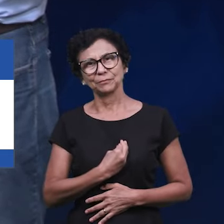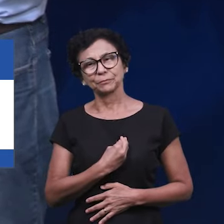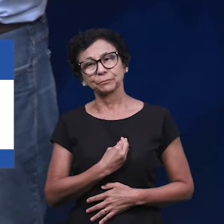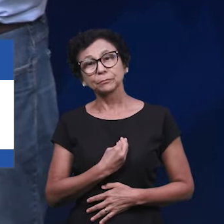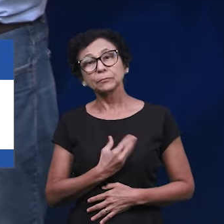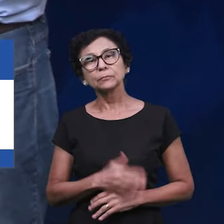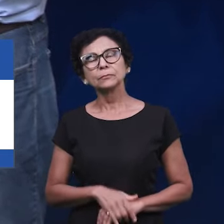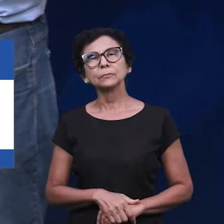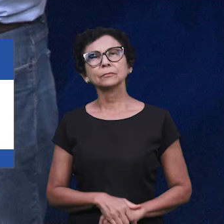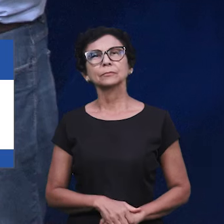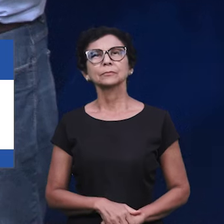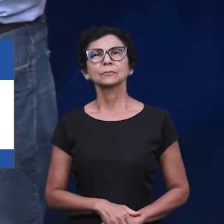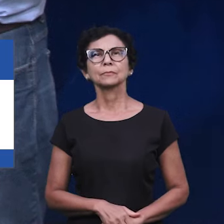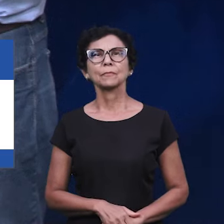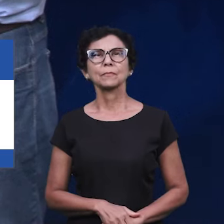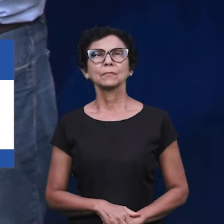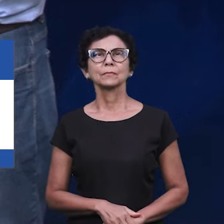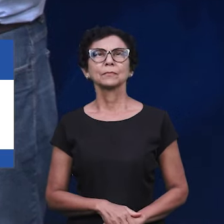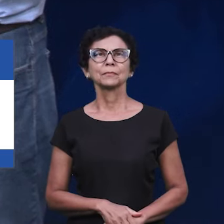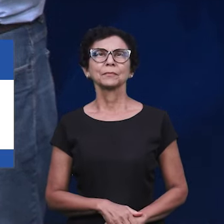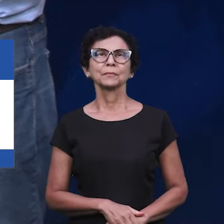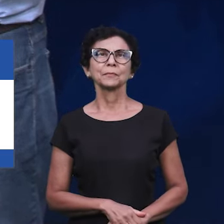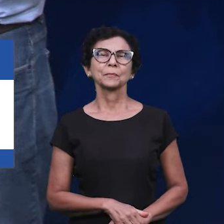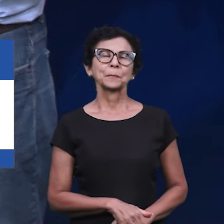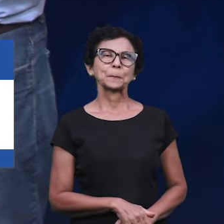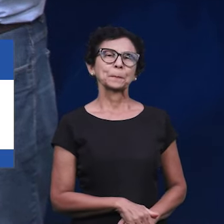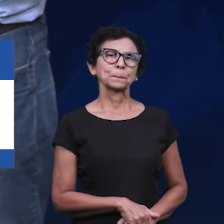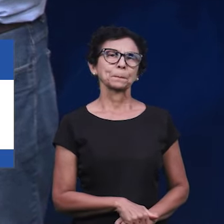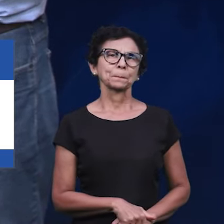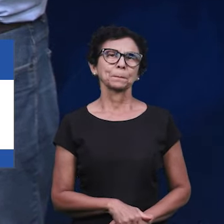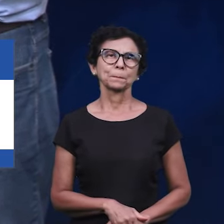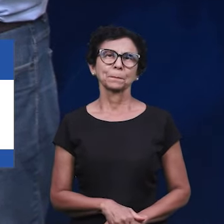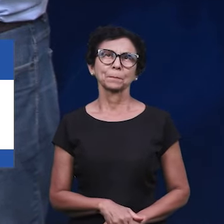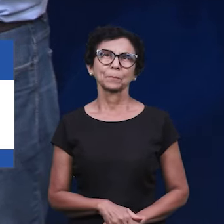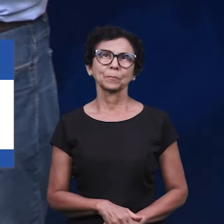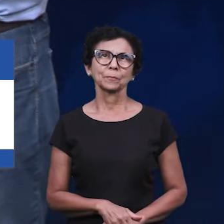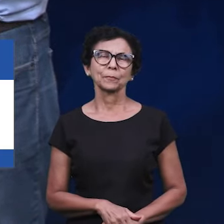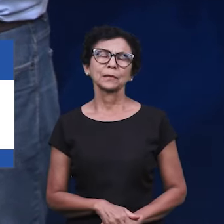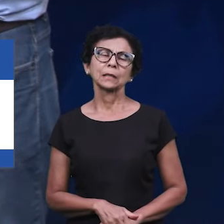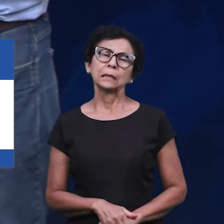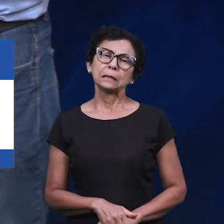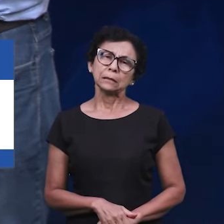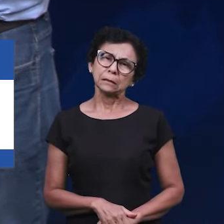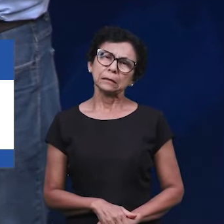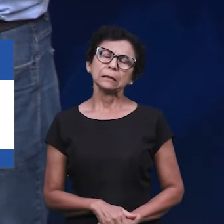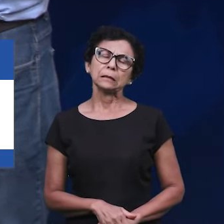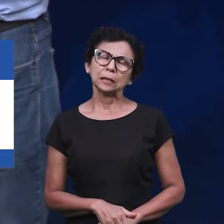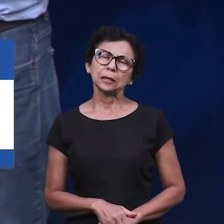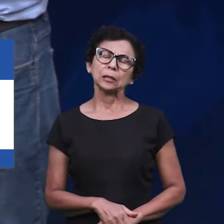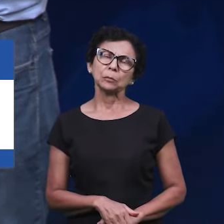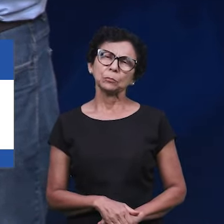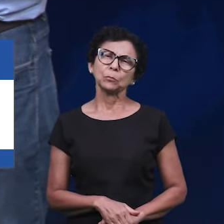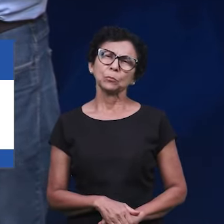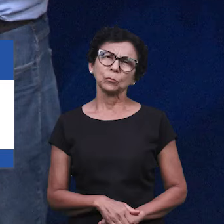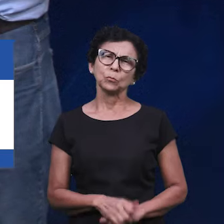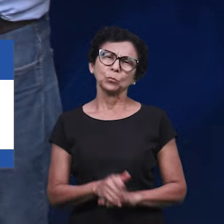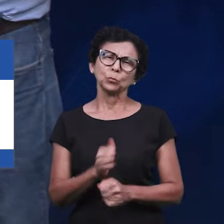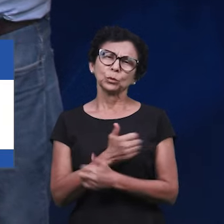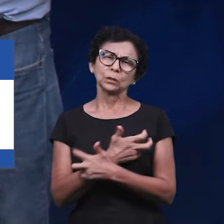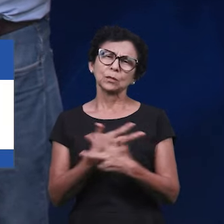certamente há muitas coisas que você maneja de maneira intelectual. Há muitas coisas que ainda nós